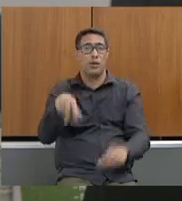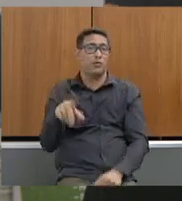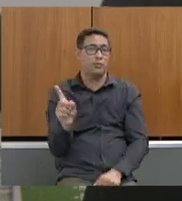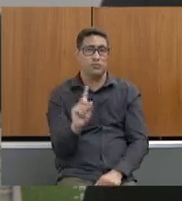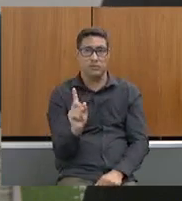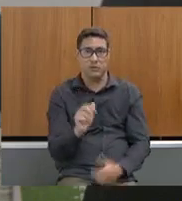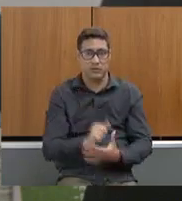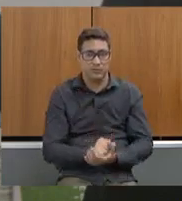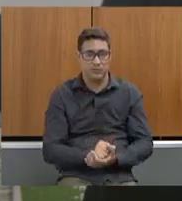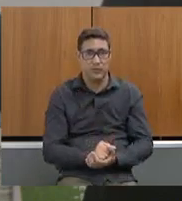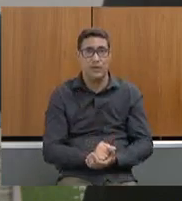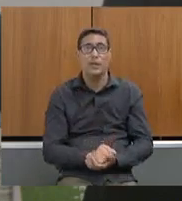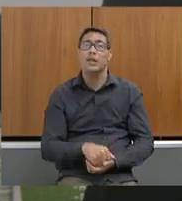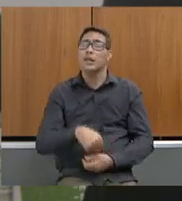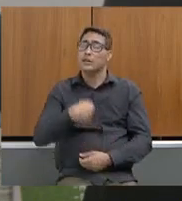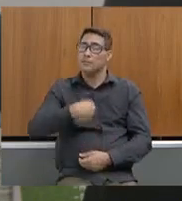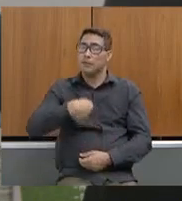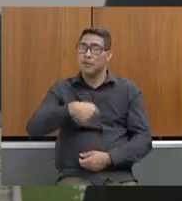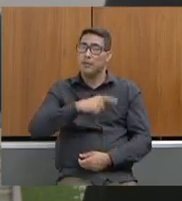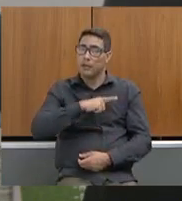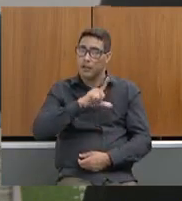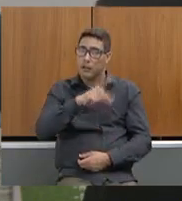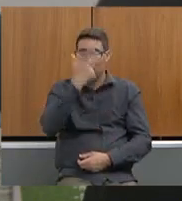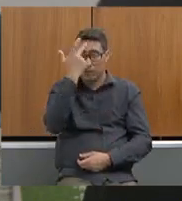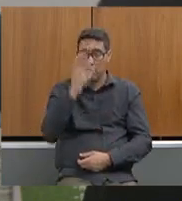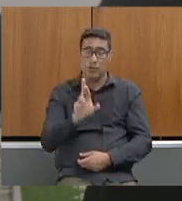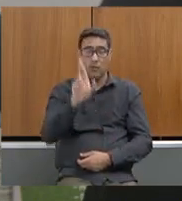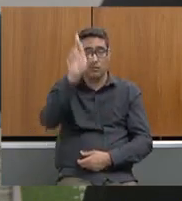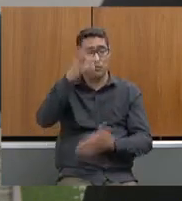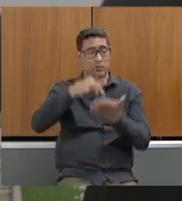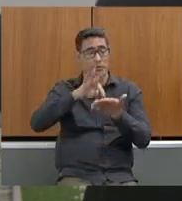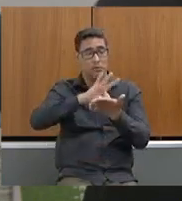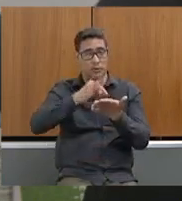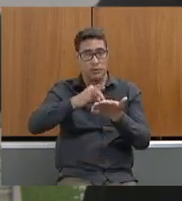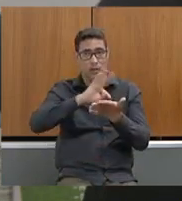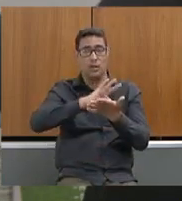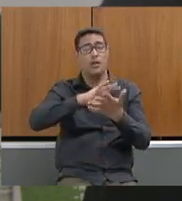E aí, tem que ter o desdobramento dos técnicos, juntamente com os seus